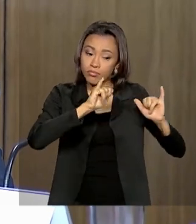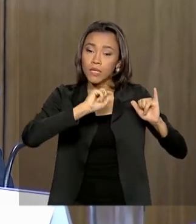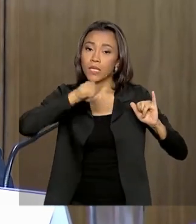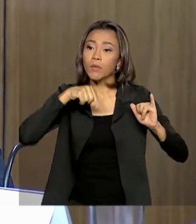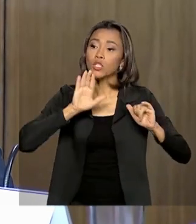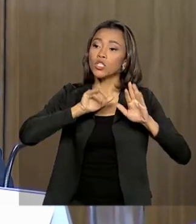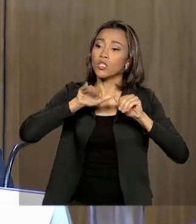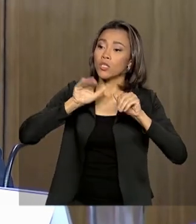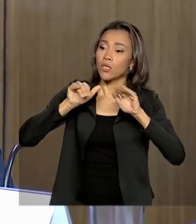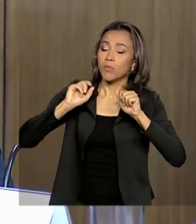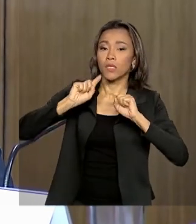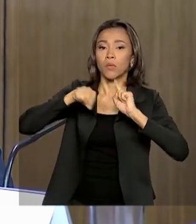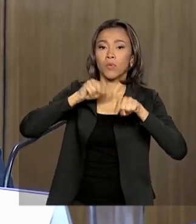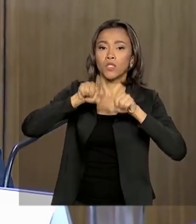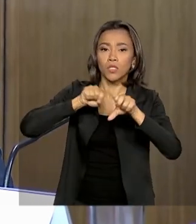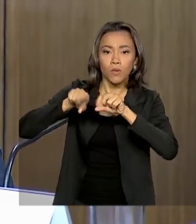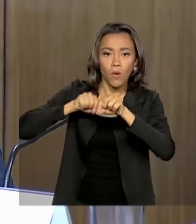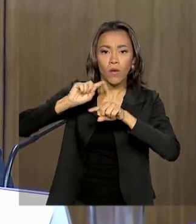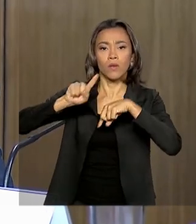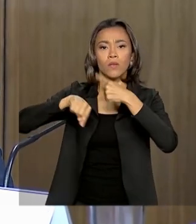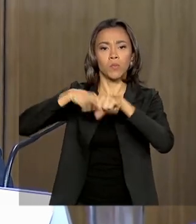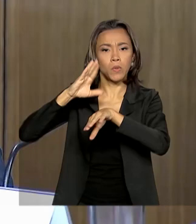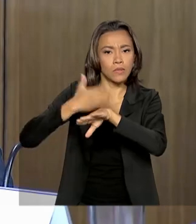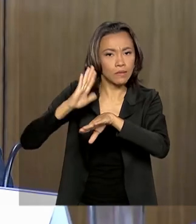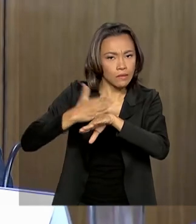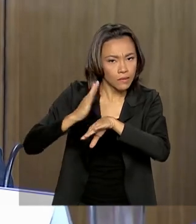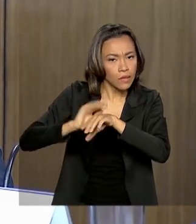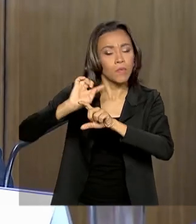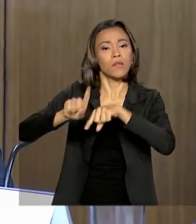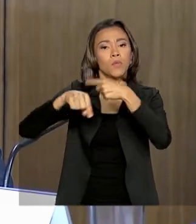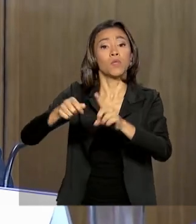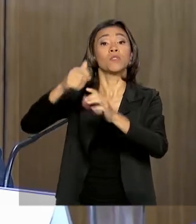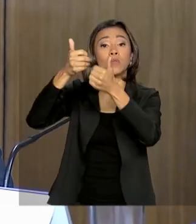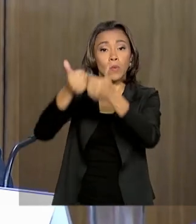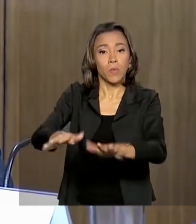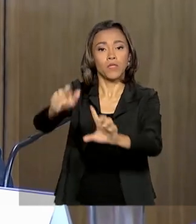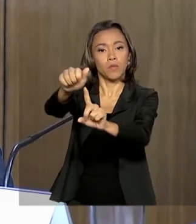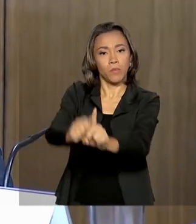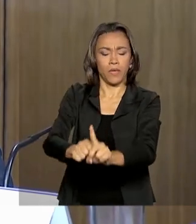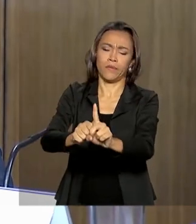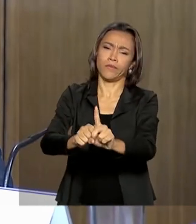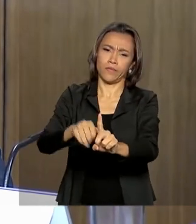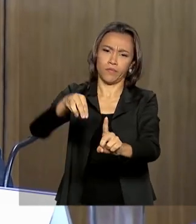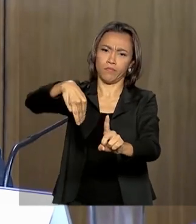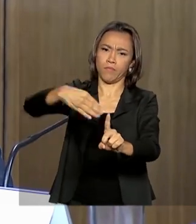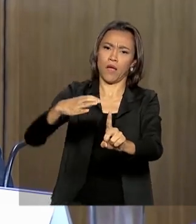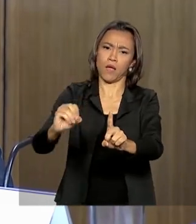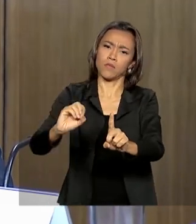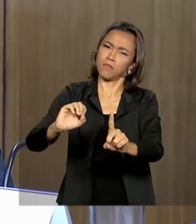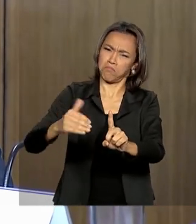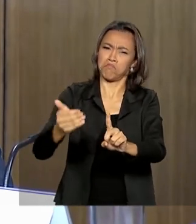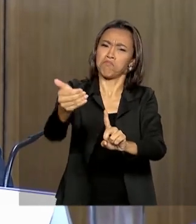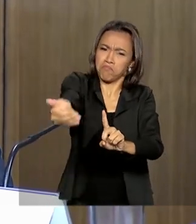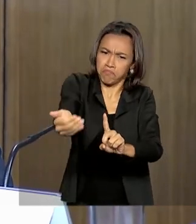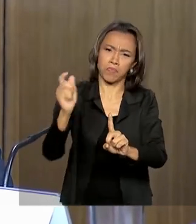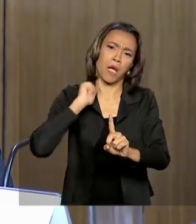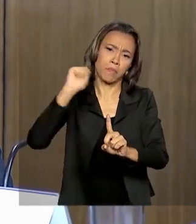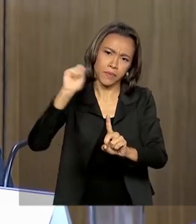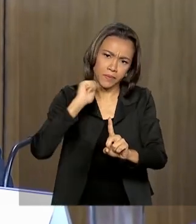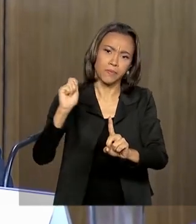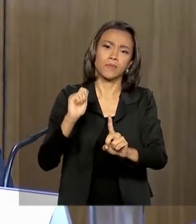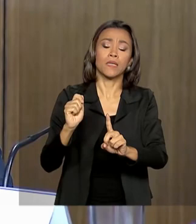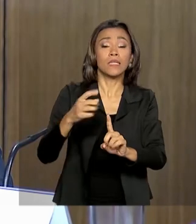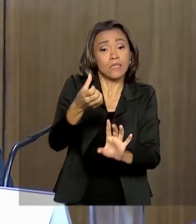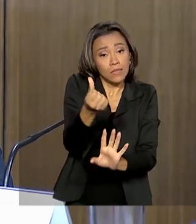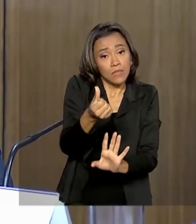público, há uma seleção, há um treinamento. Então, imaginamos que, no mês de março, abril, isso começa para valer. Seis meses depois,